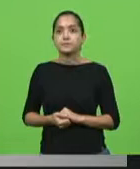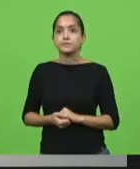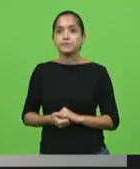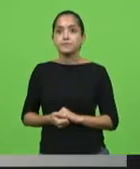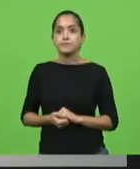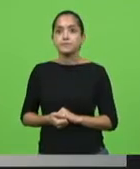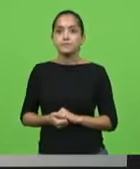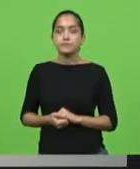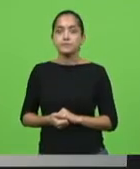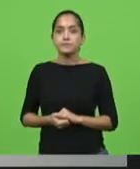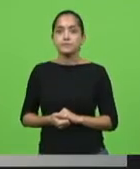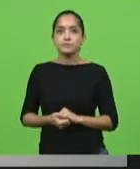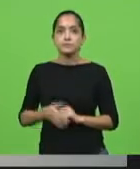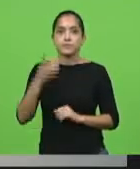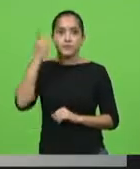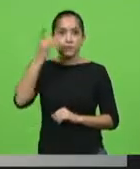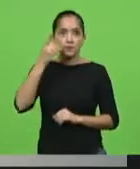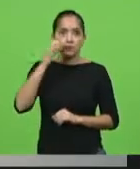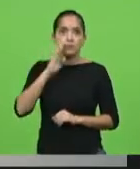Deputado Bruno Souza.